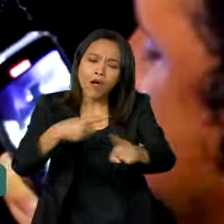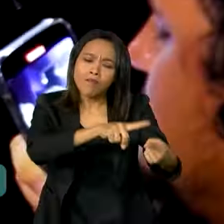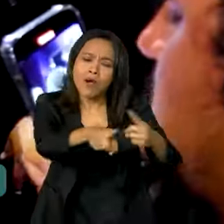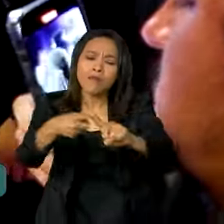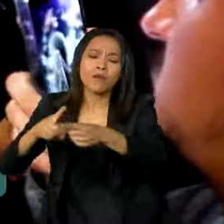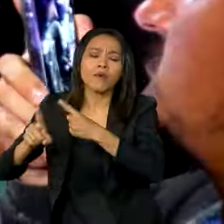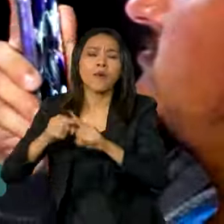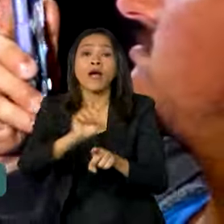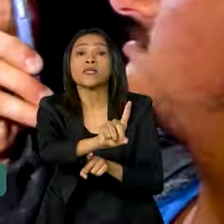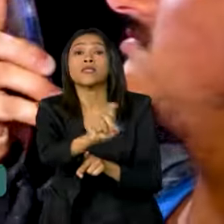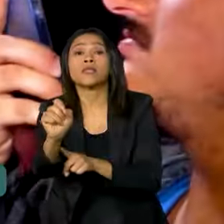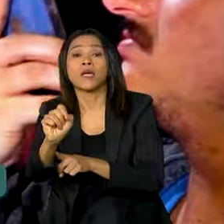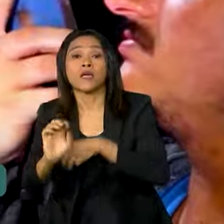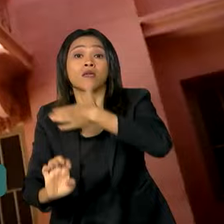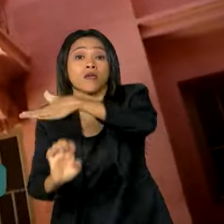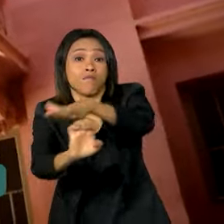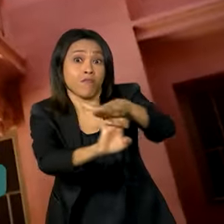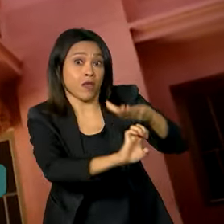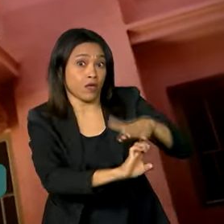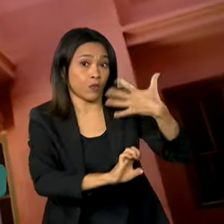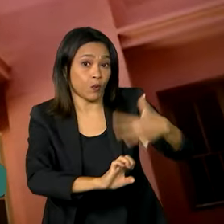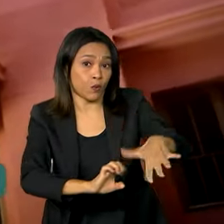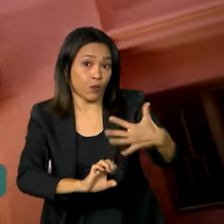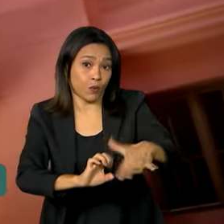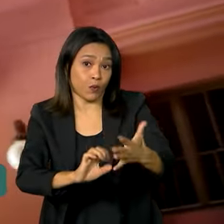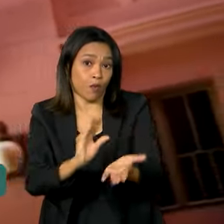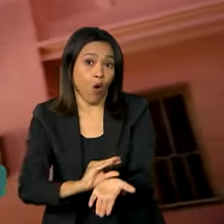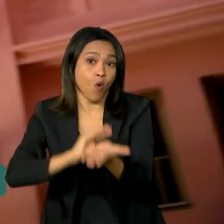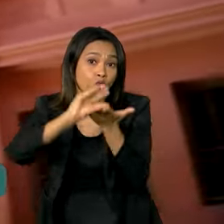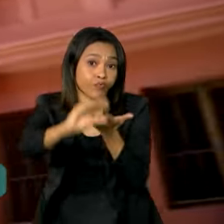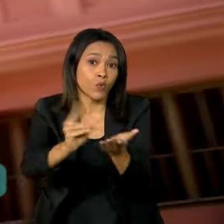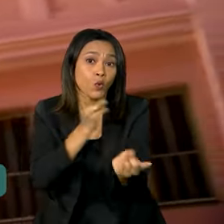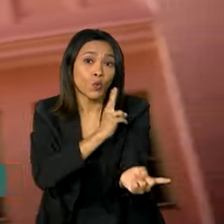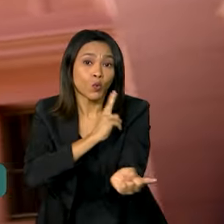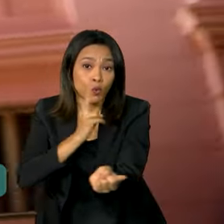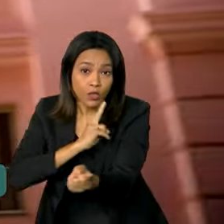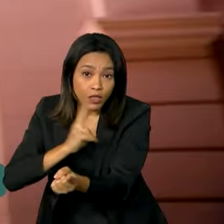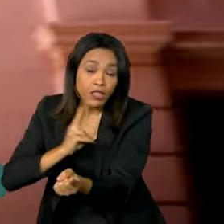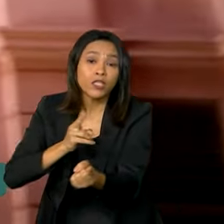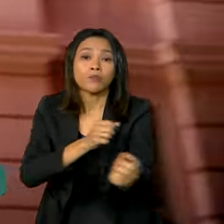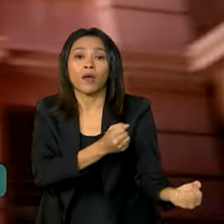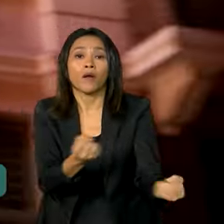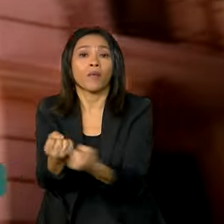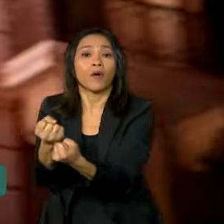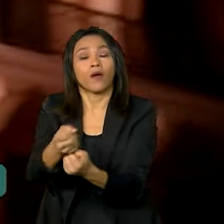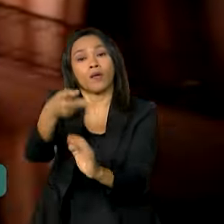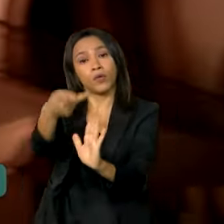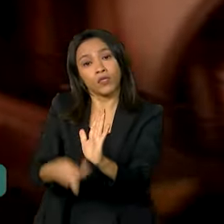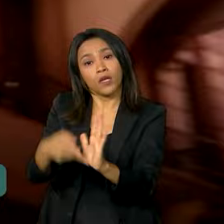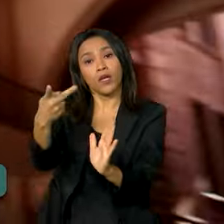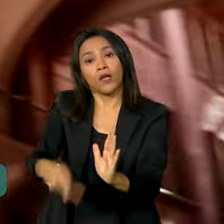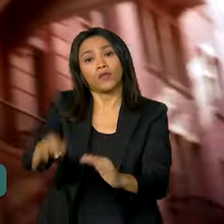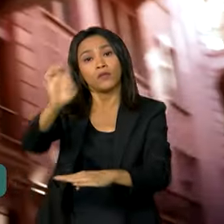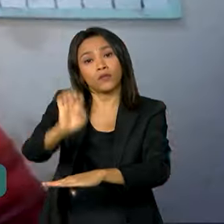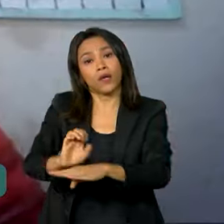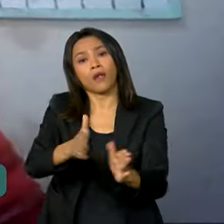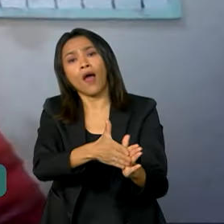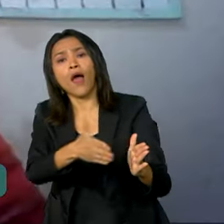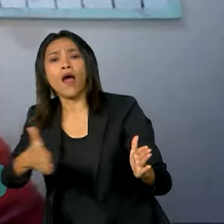as 100 maiores empresas patrocinadoras uma ação emergencial para projetos do Estado até 2025.